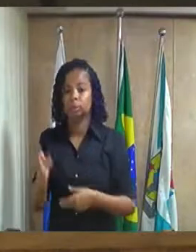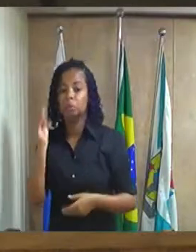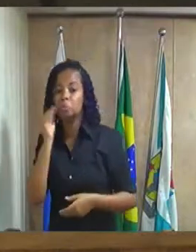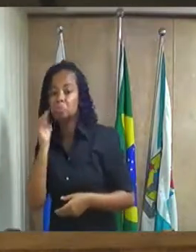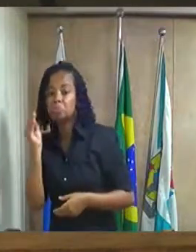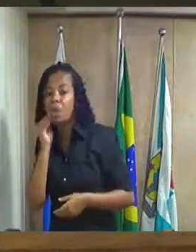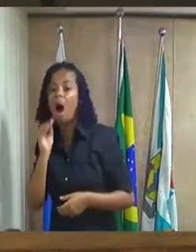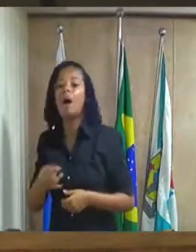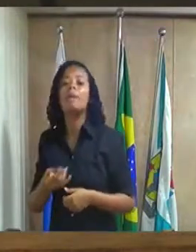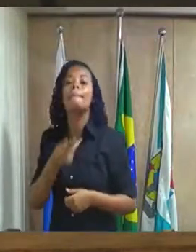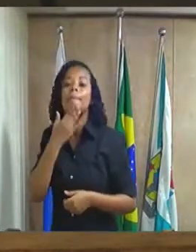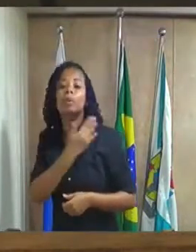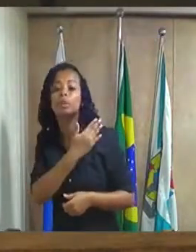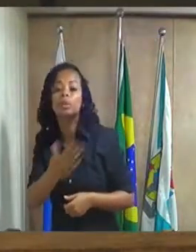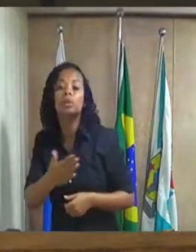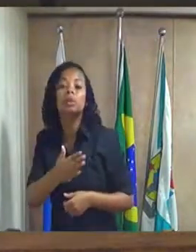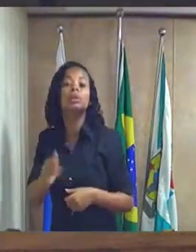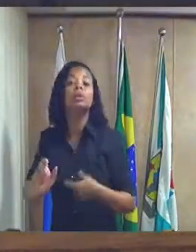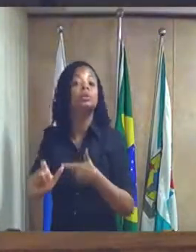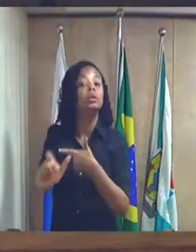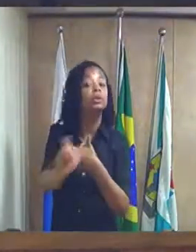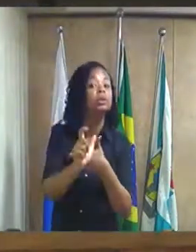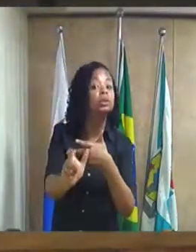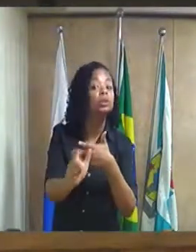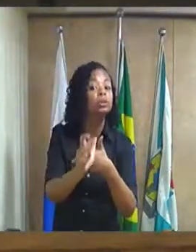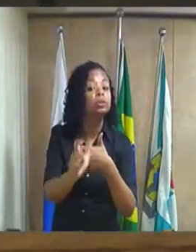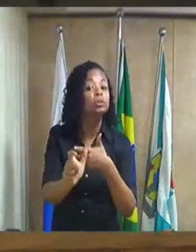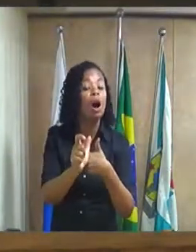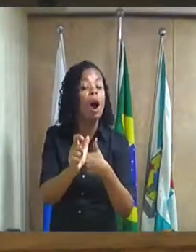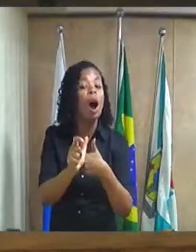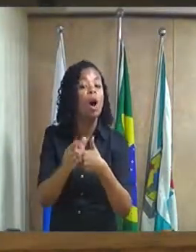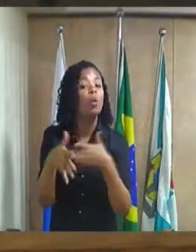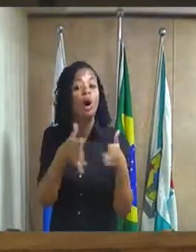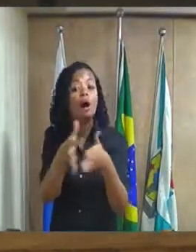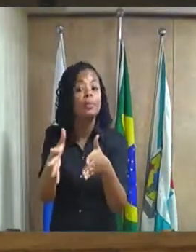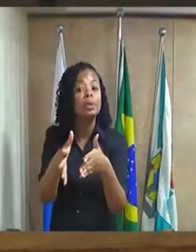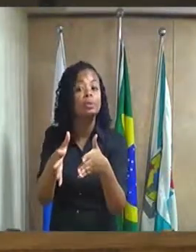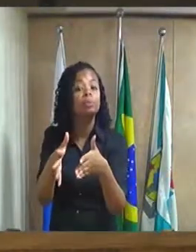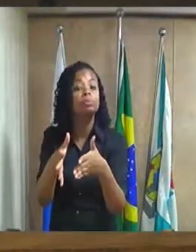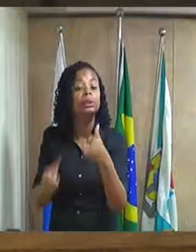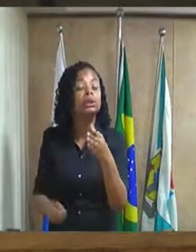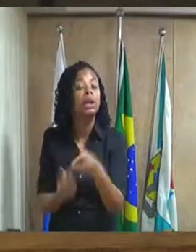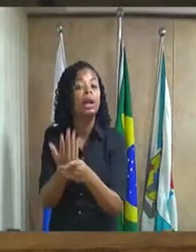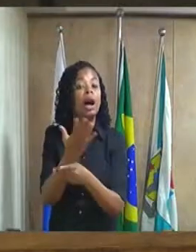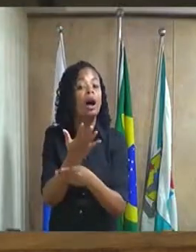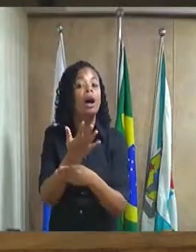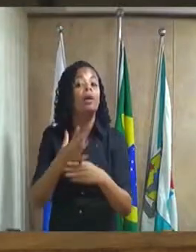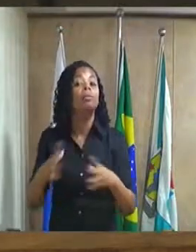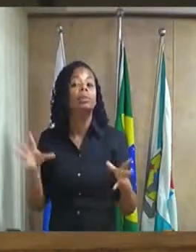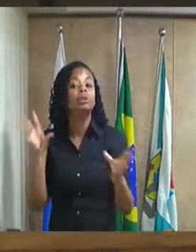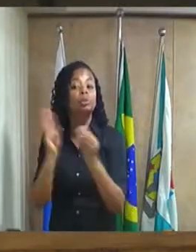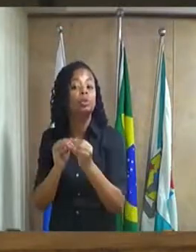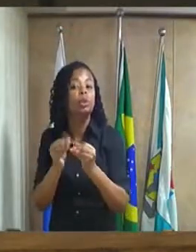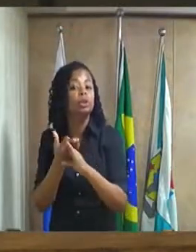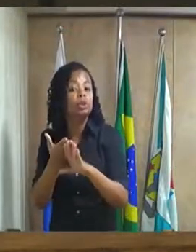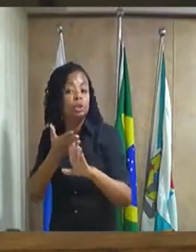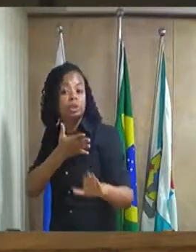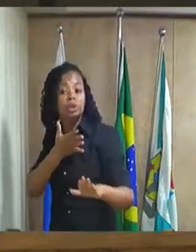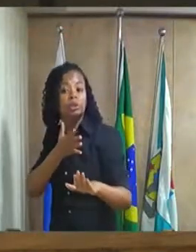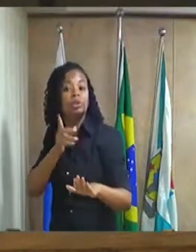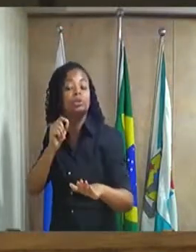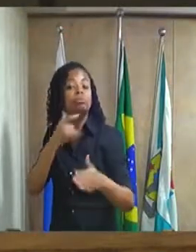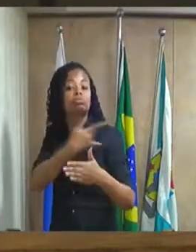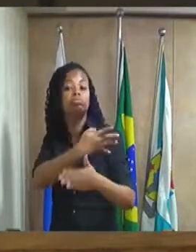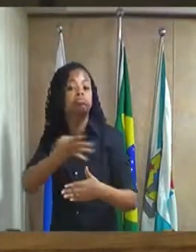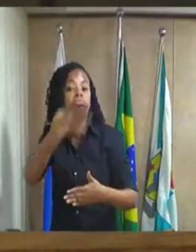caminhos que podemos criar para diminuir essa distância desse débito eu tenho certeza